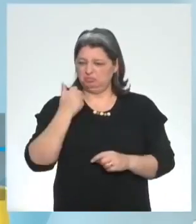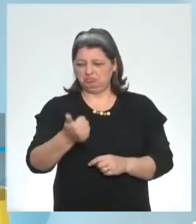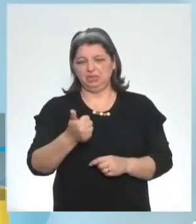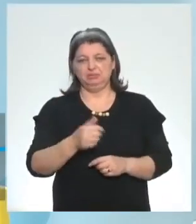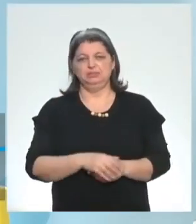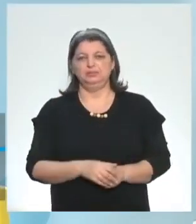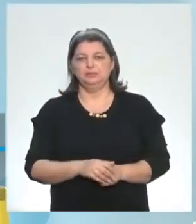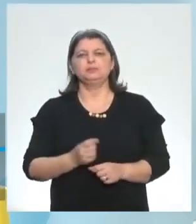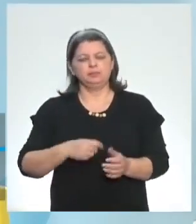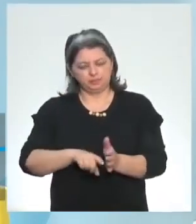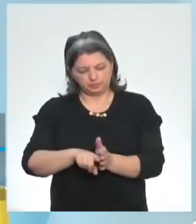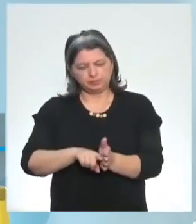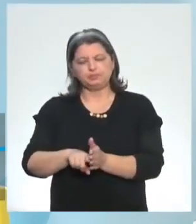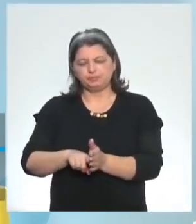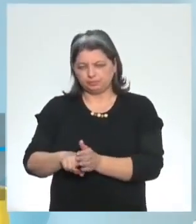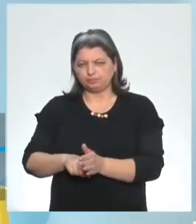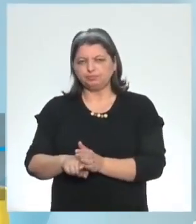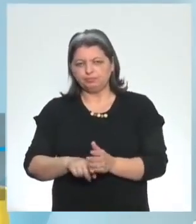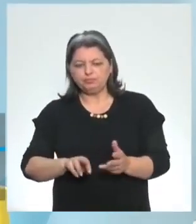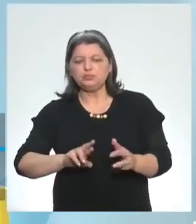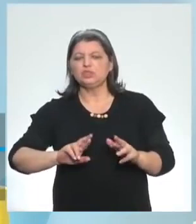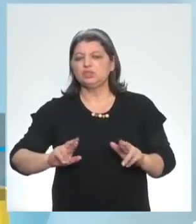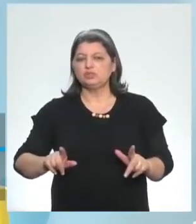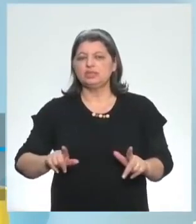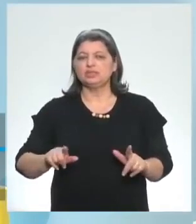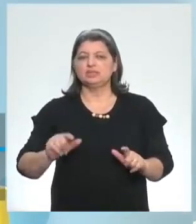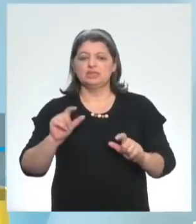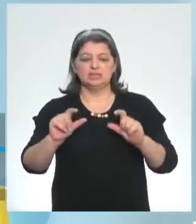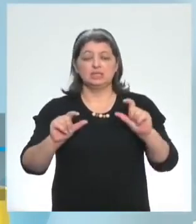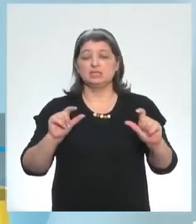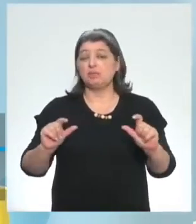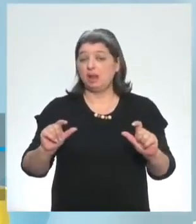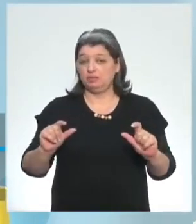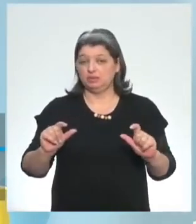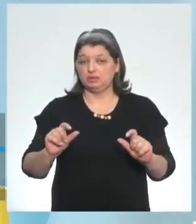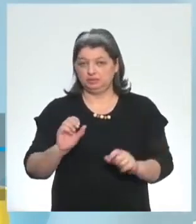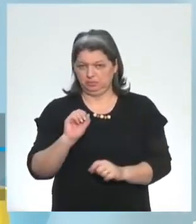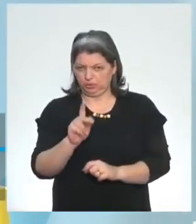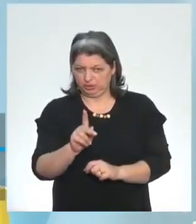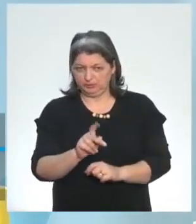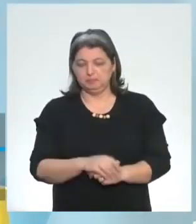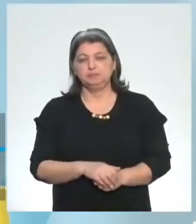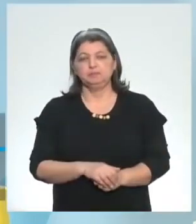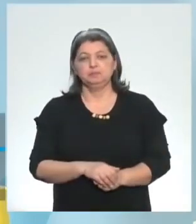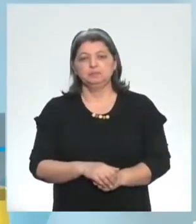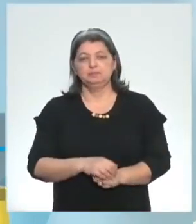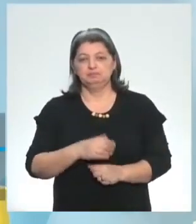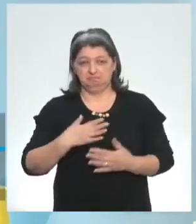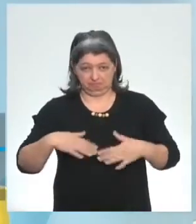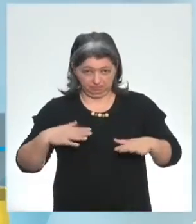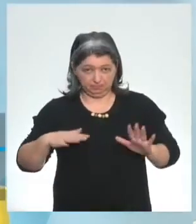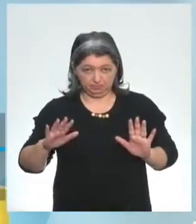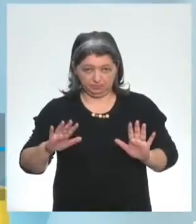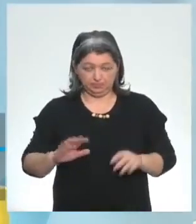corre atrás da diferença de going to e will vê se você encontra alguma coisa belezinha tranquilo então falamos um pouco do